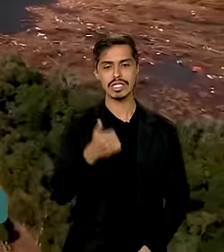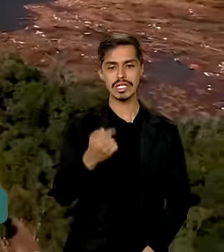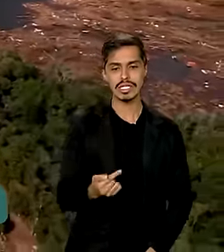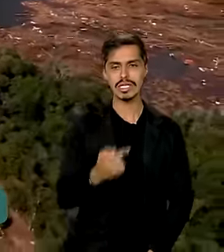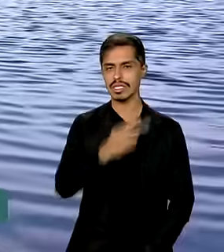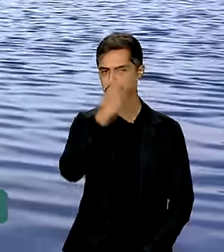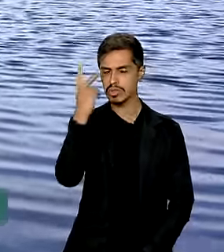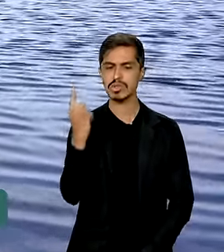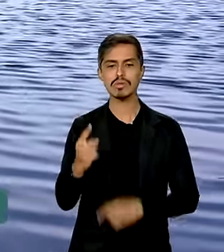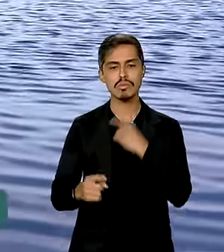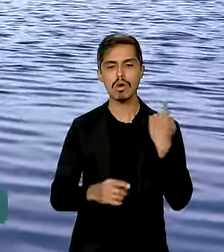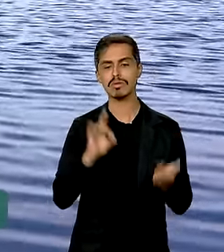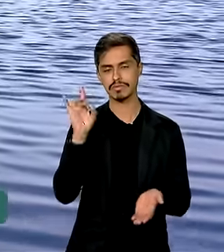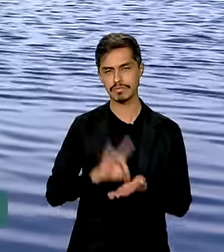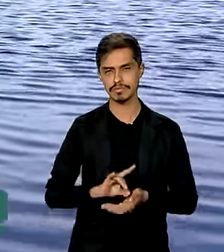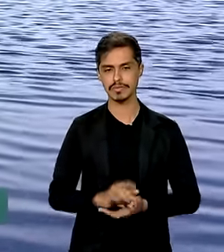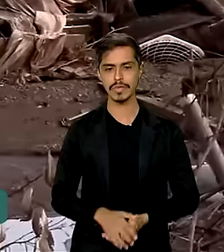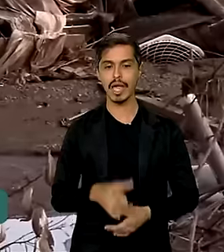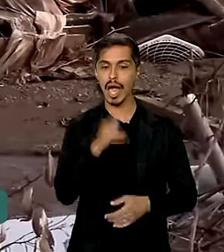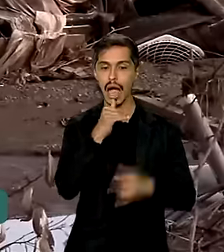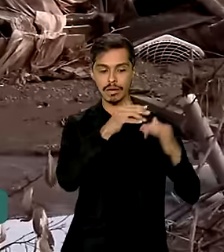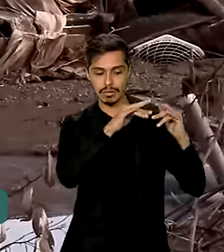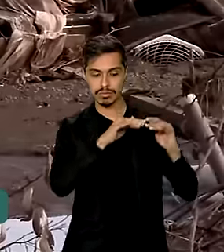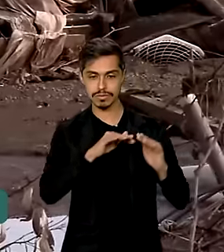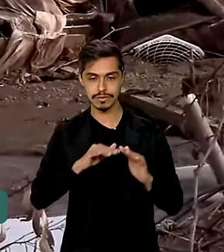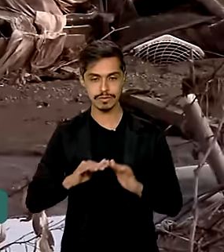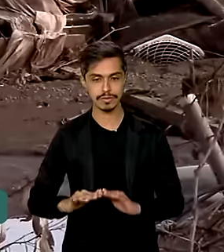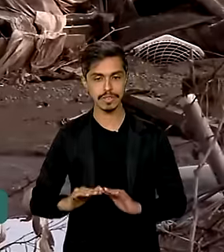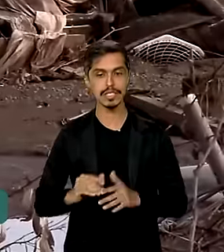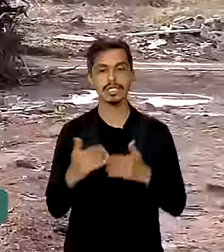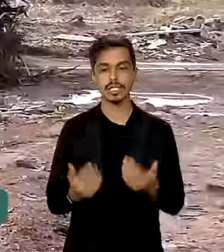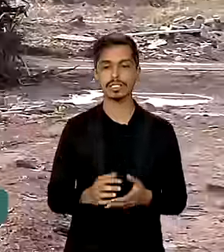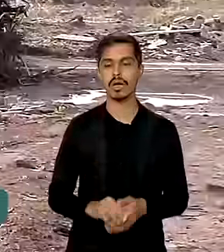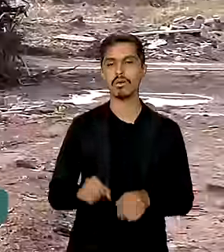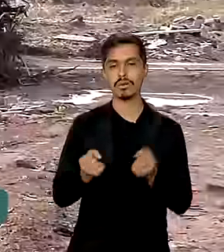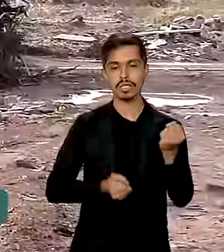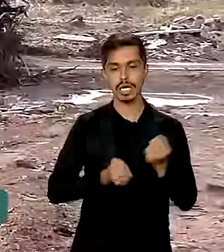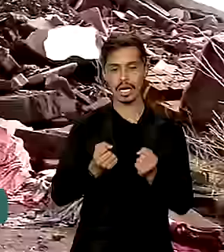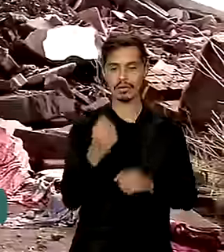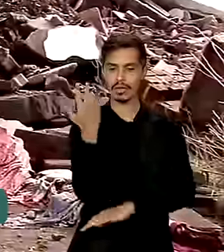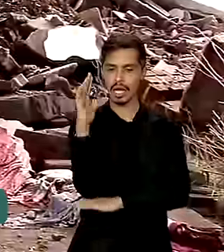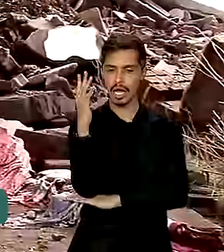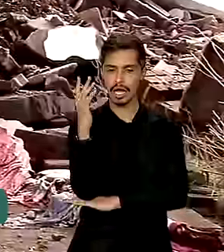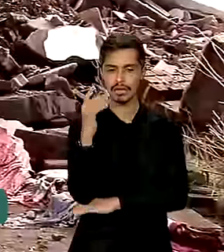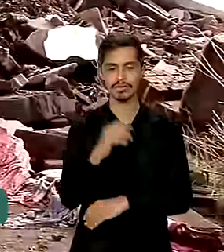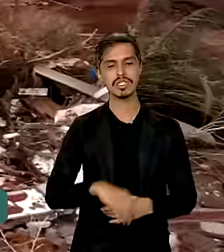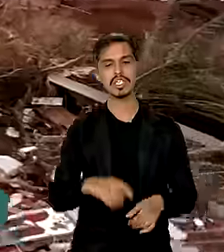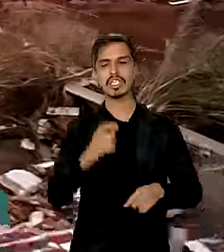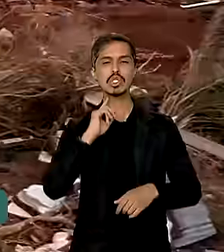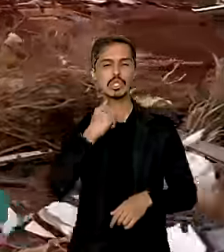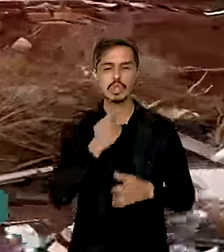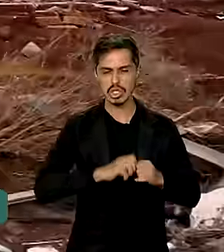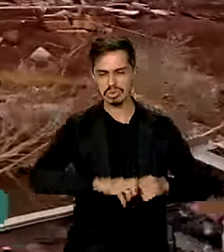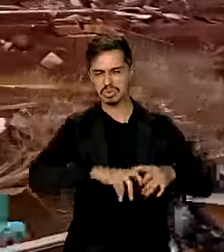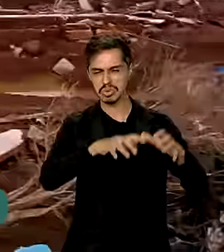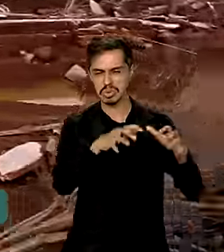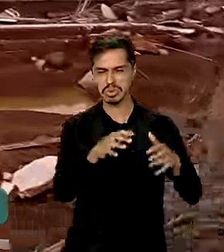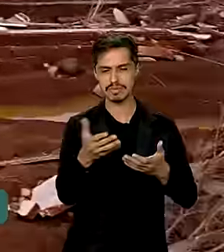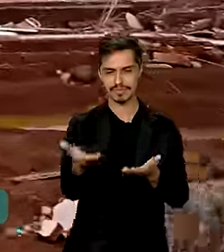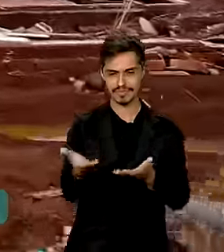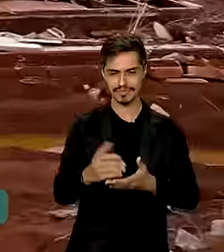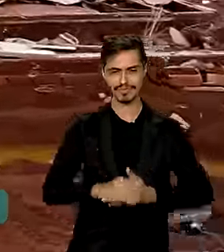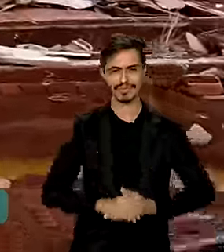confirmadas. Com o recuo da água, sobraram carros, árvores, entulho. Um cenário